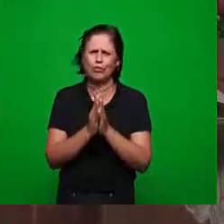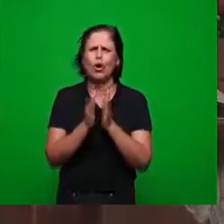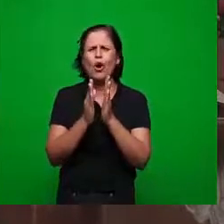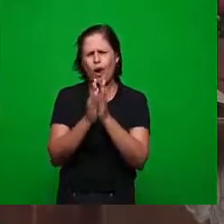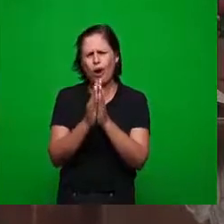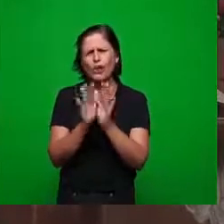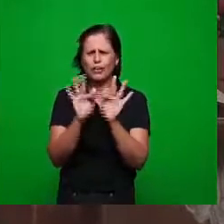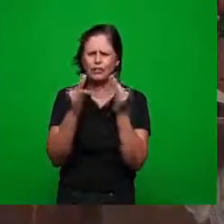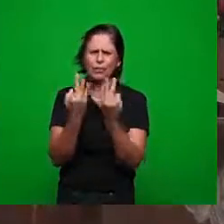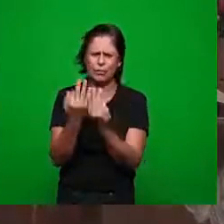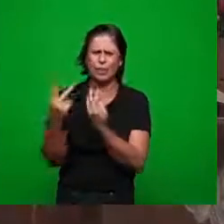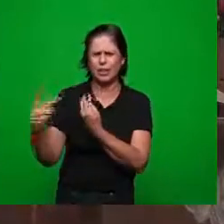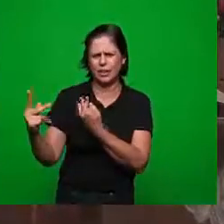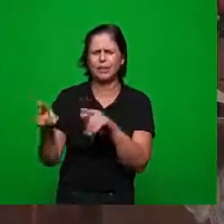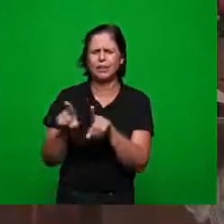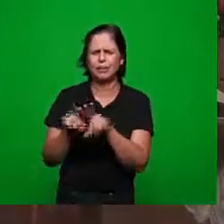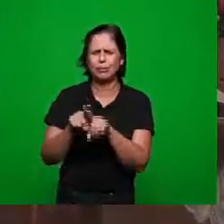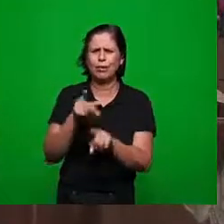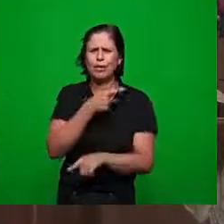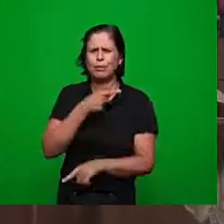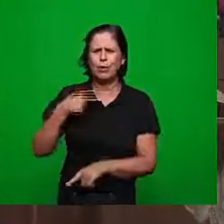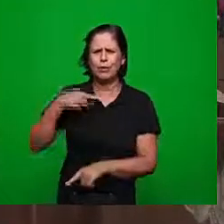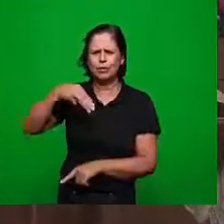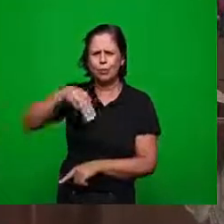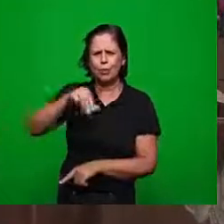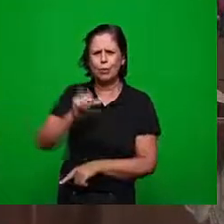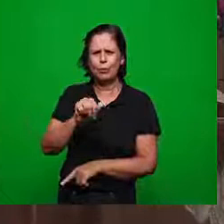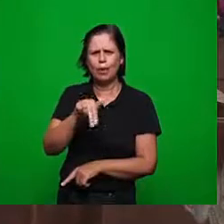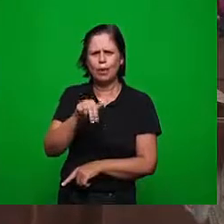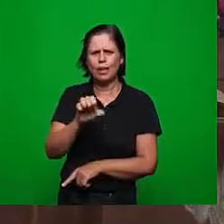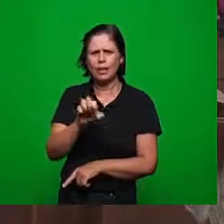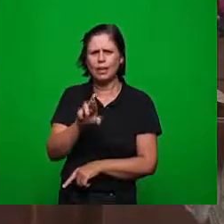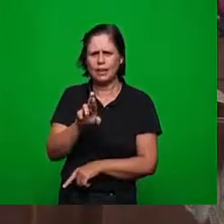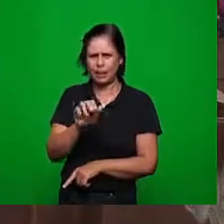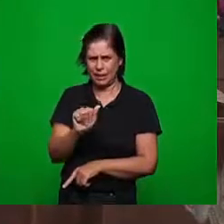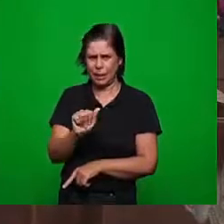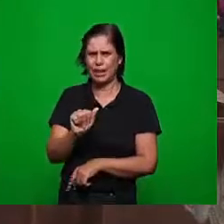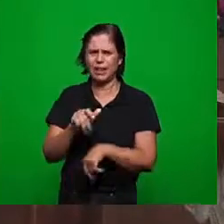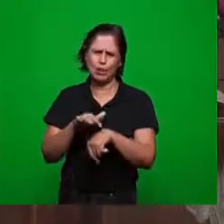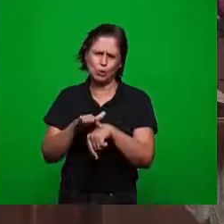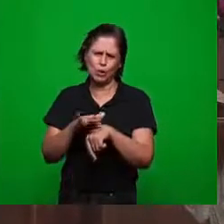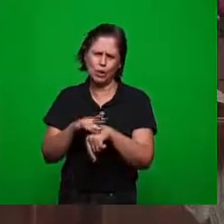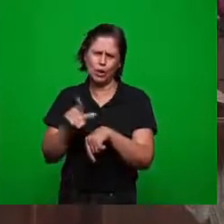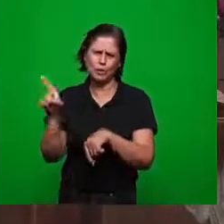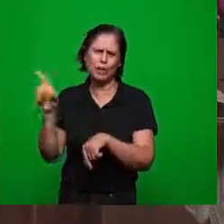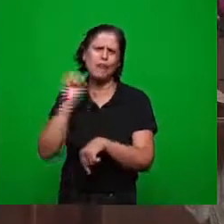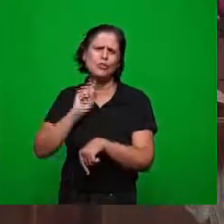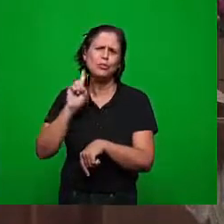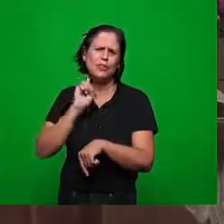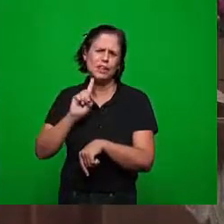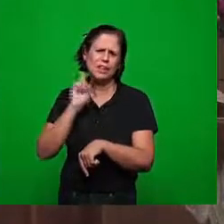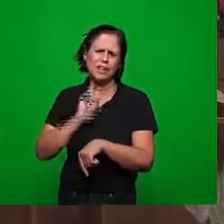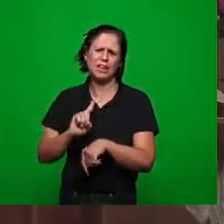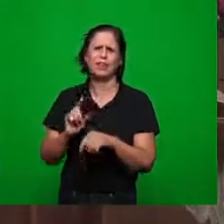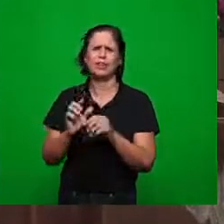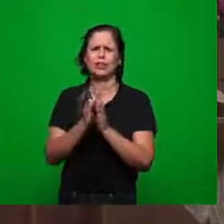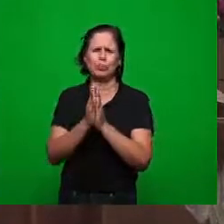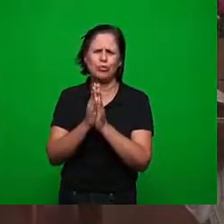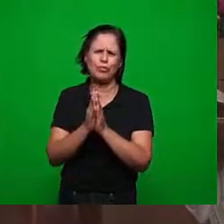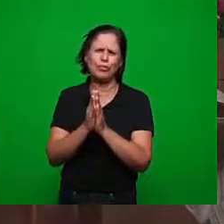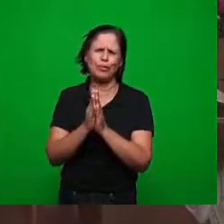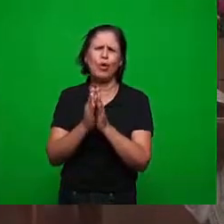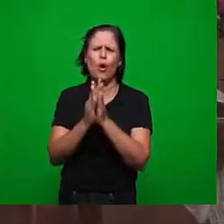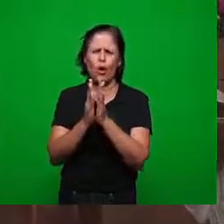por ele mas temos irmão Pastor Manera também em Juiz de Fora que está muito enfermo e requer muitos